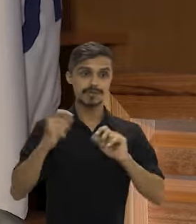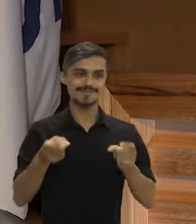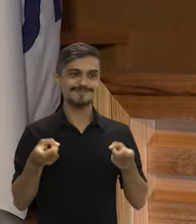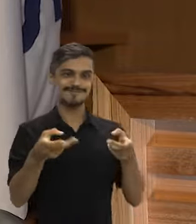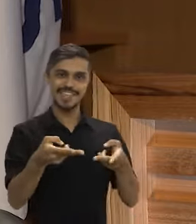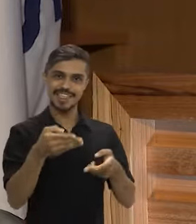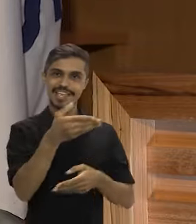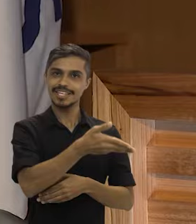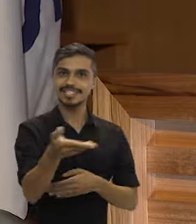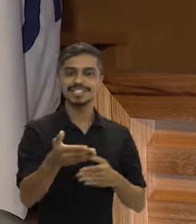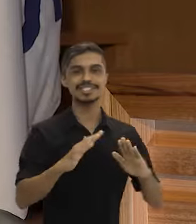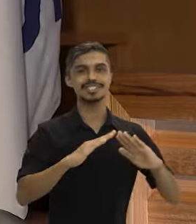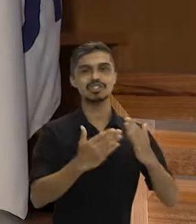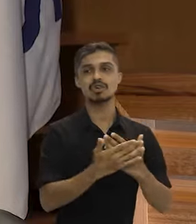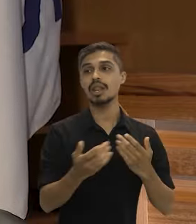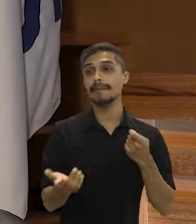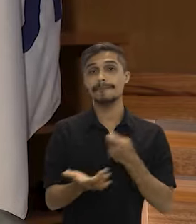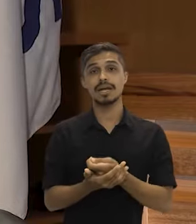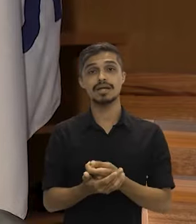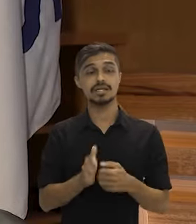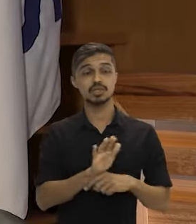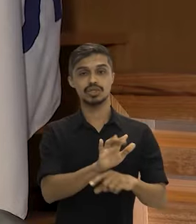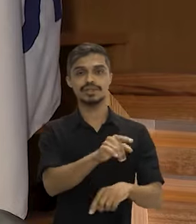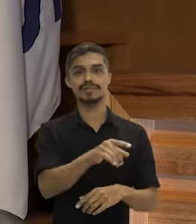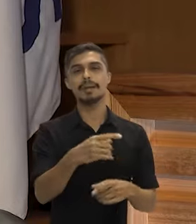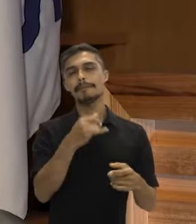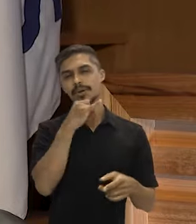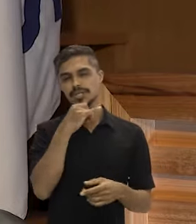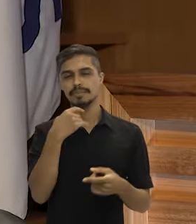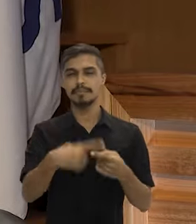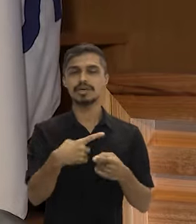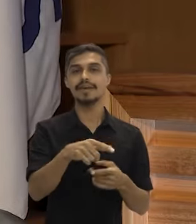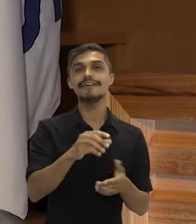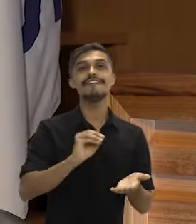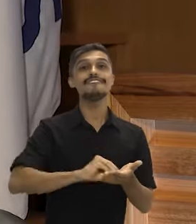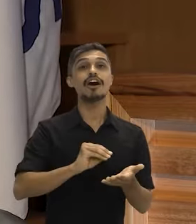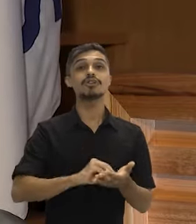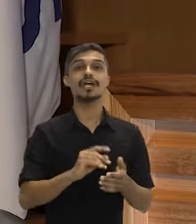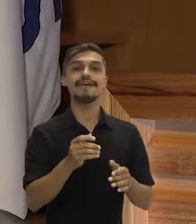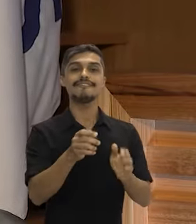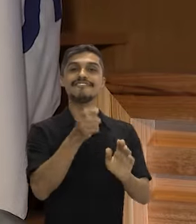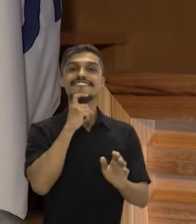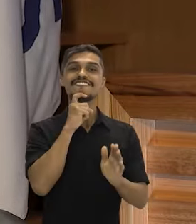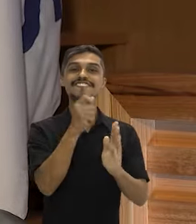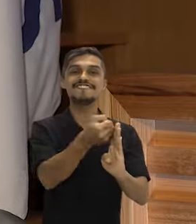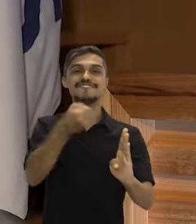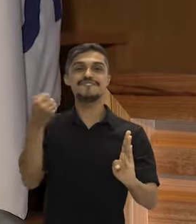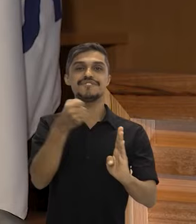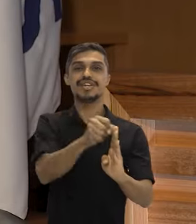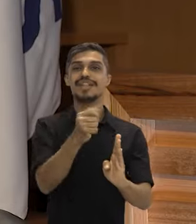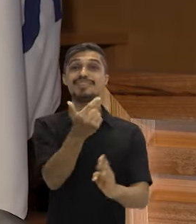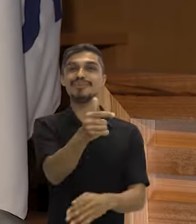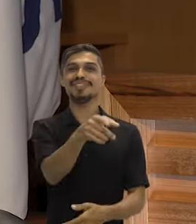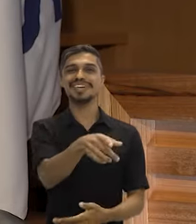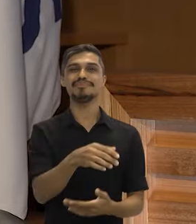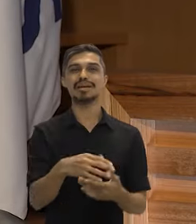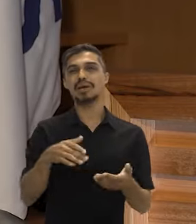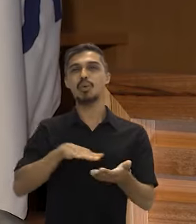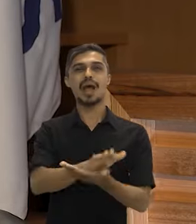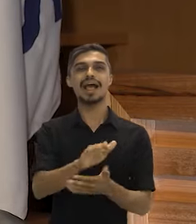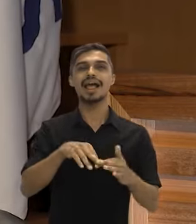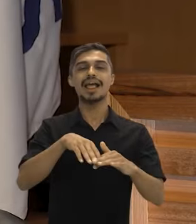vender para a escola e ajudar as escolas a comprar. Tem escola, inclusive, que nem tem um refrigerador, por exemplo, para guardar